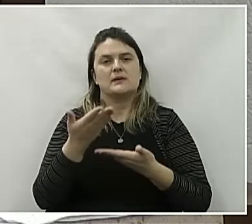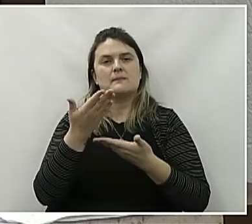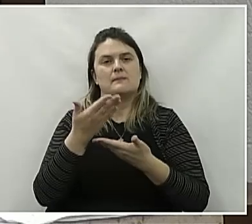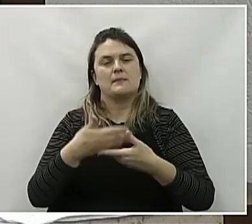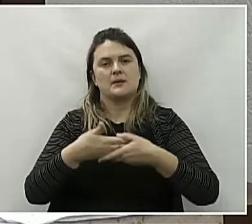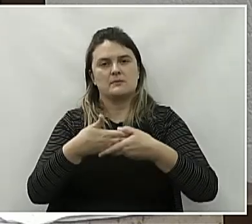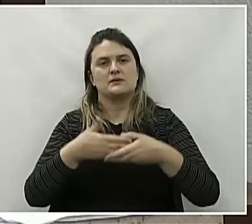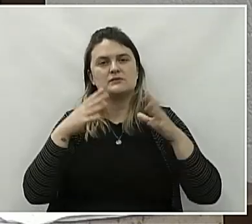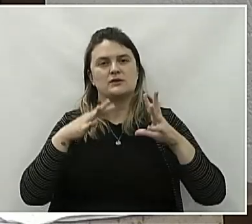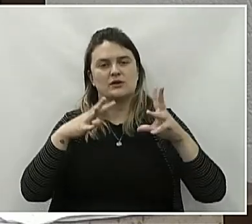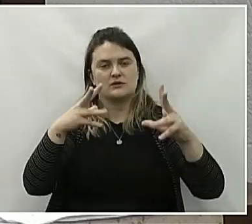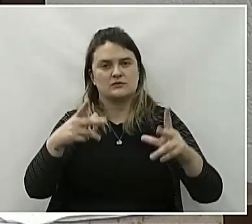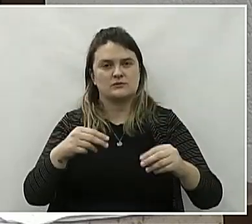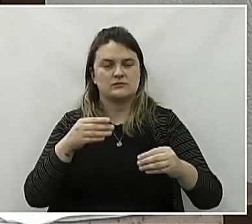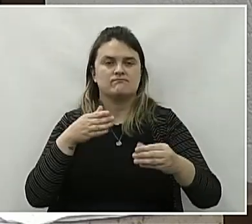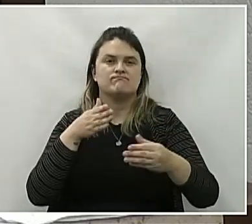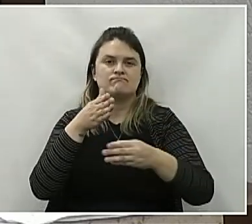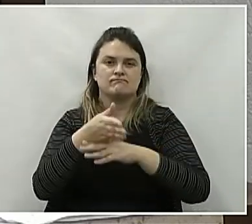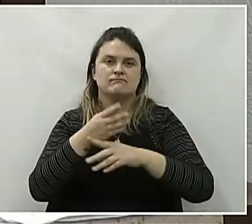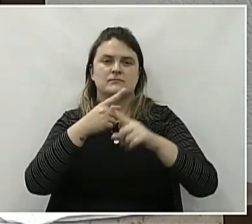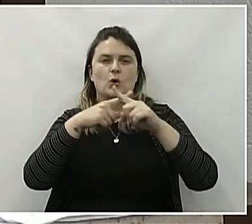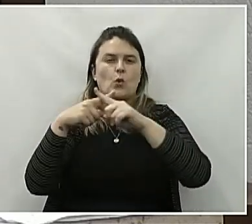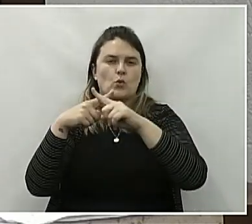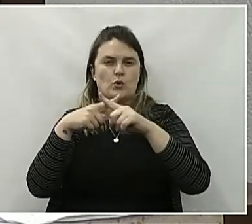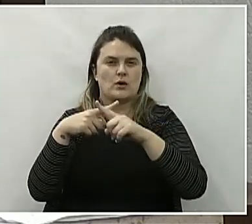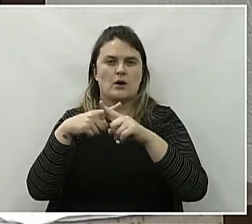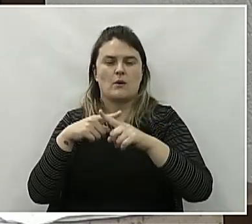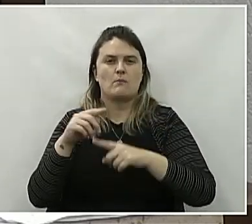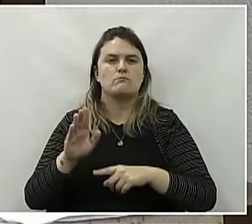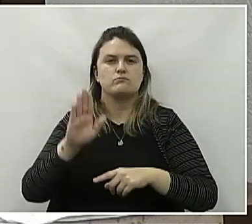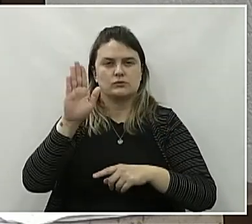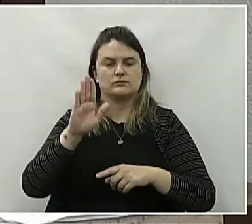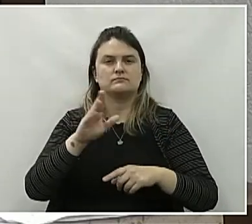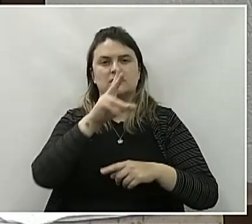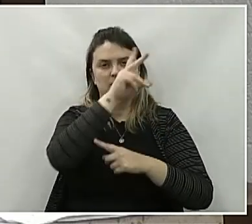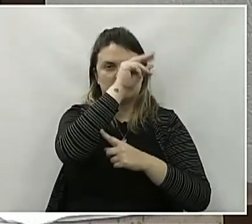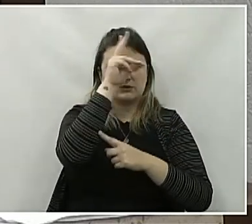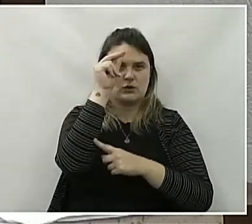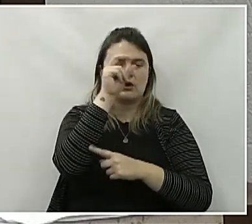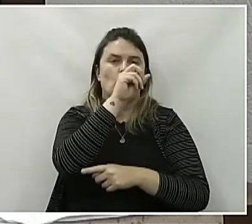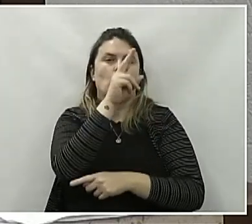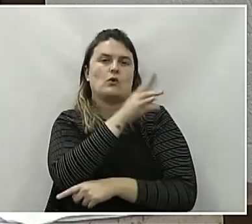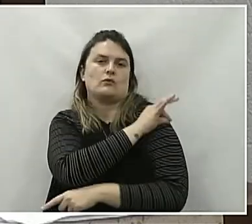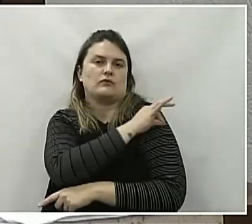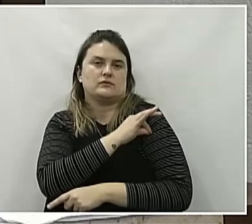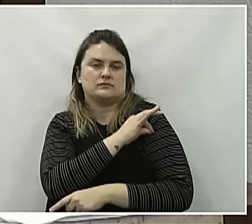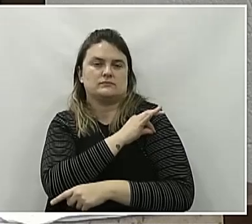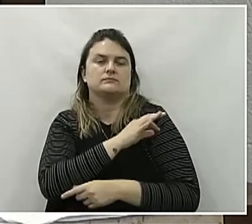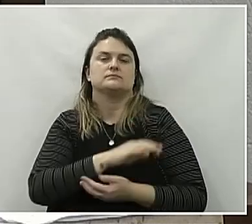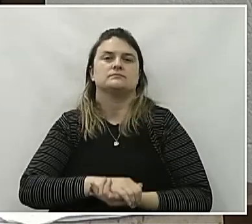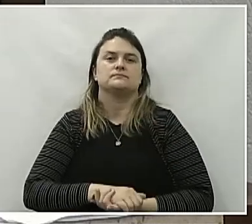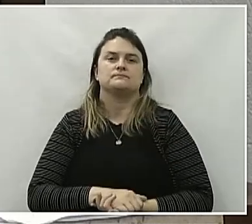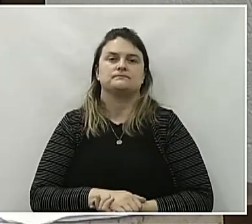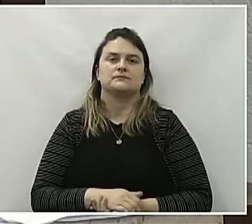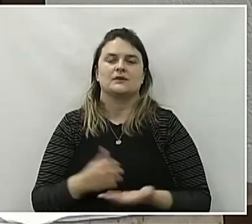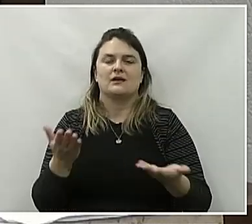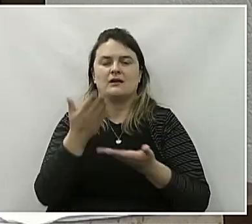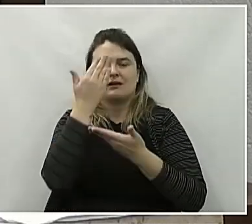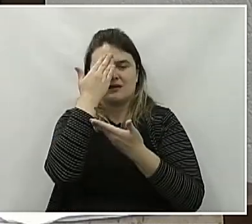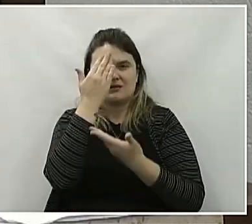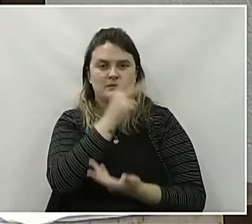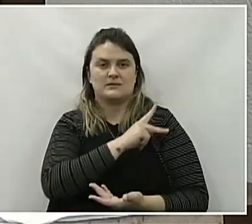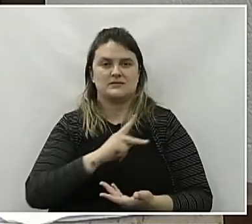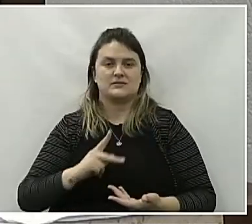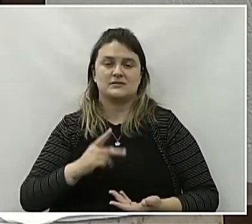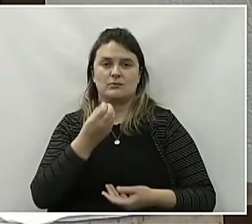a todos que participaram desse pleito aí tanto ao Executivo como ao Legislativo Municipal. Seria isso, presidente,